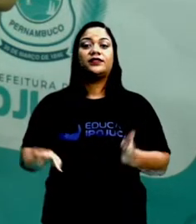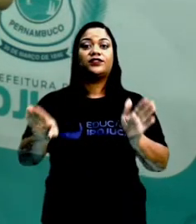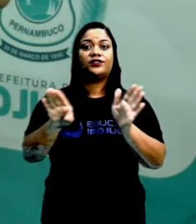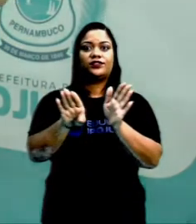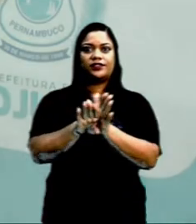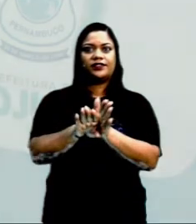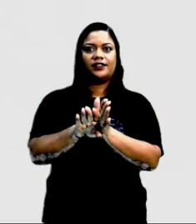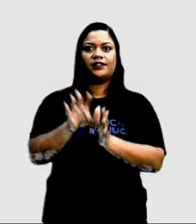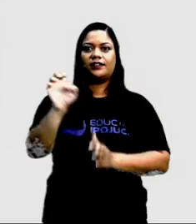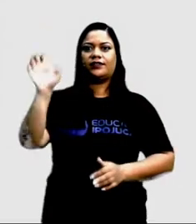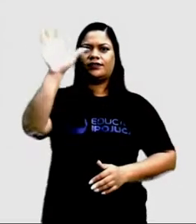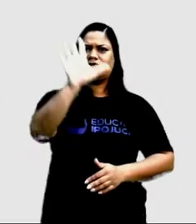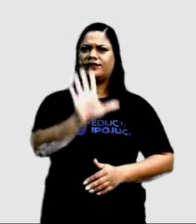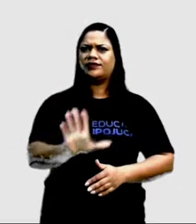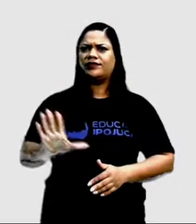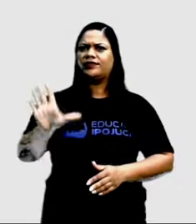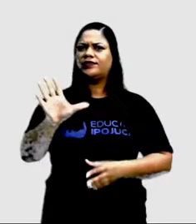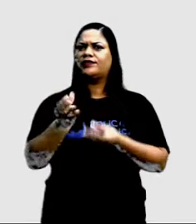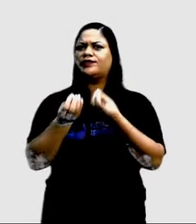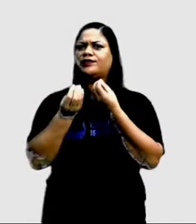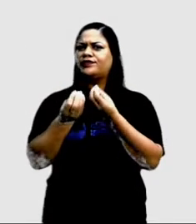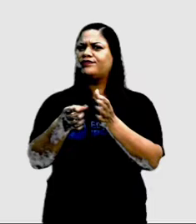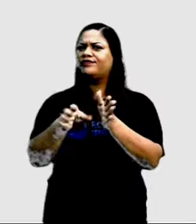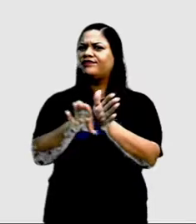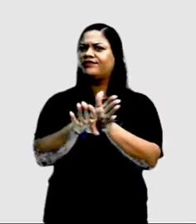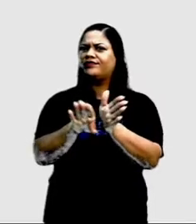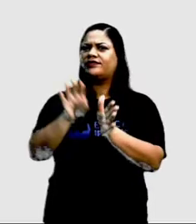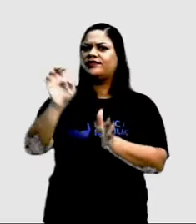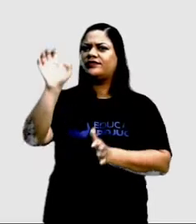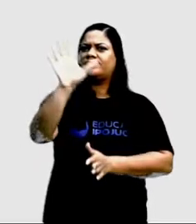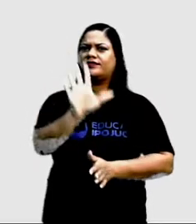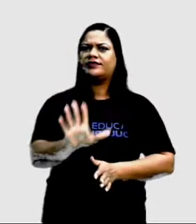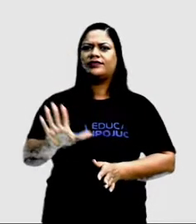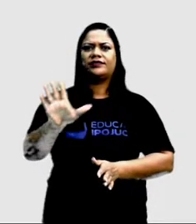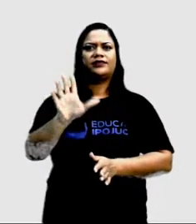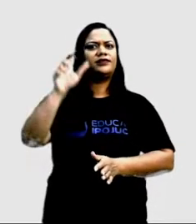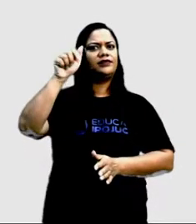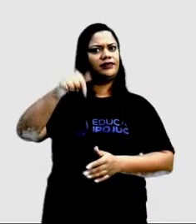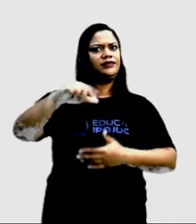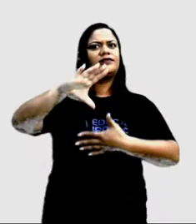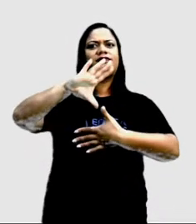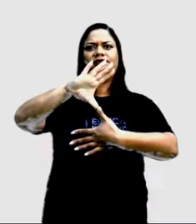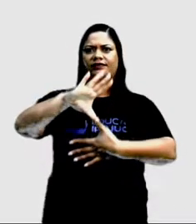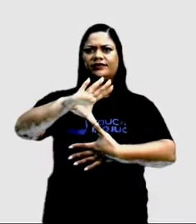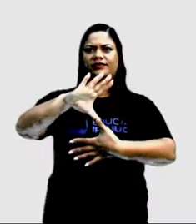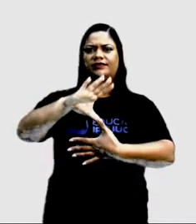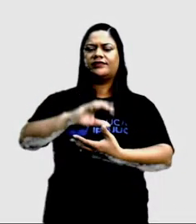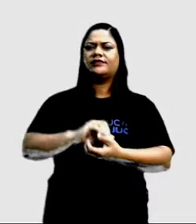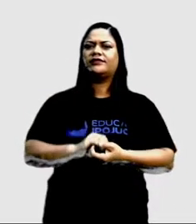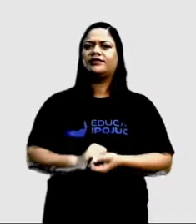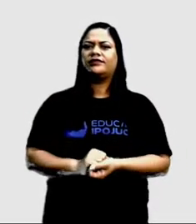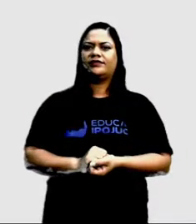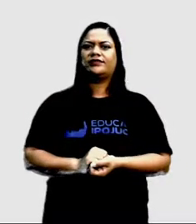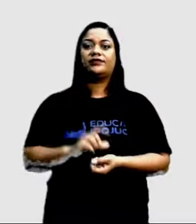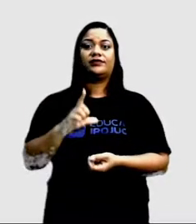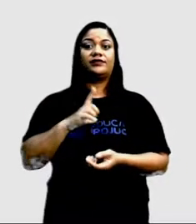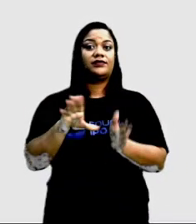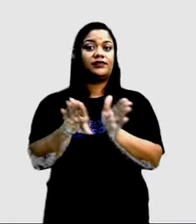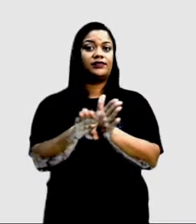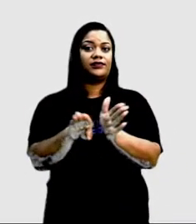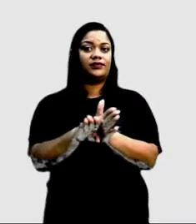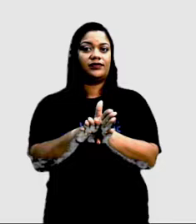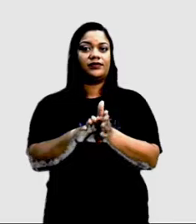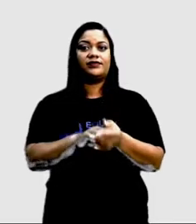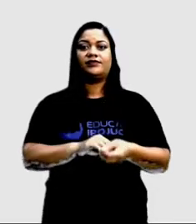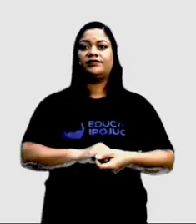Chegada dos europeus. Como é que vai ser essa chegada dos europeus aqui nas Américas? Nós vamos ter essa chegada